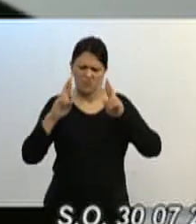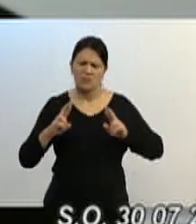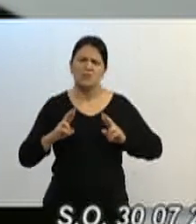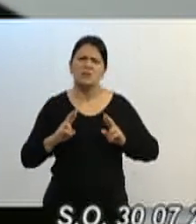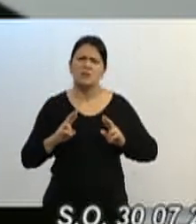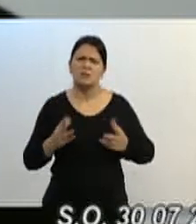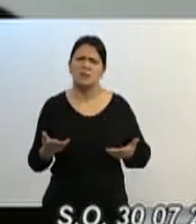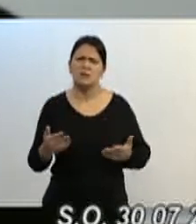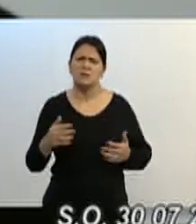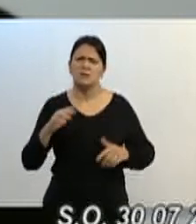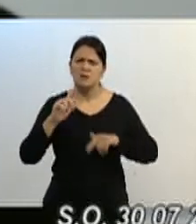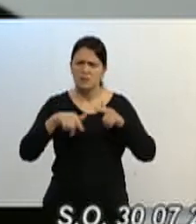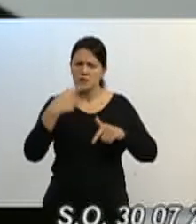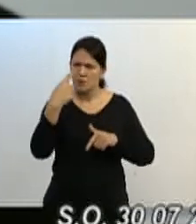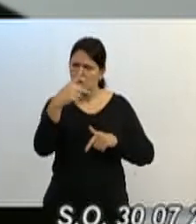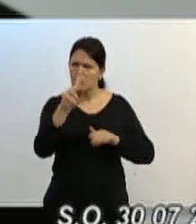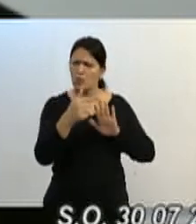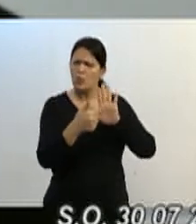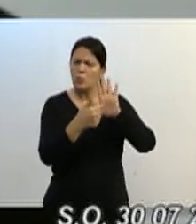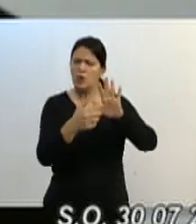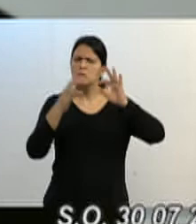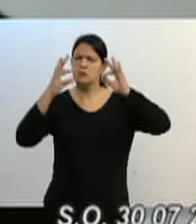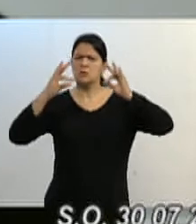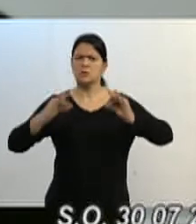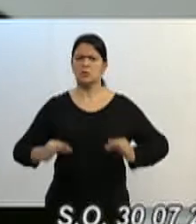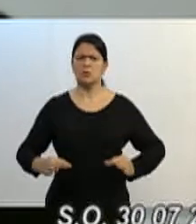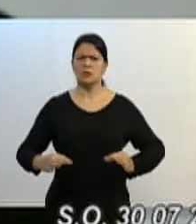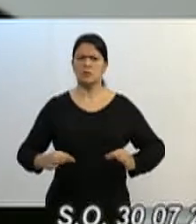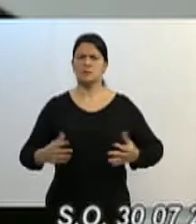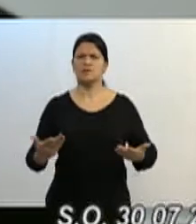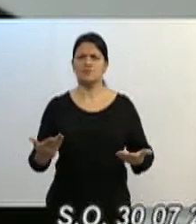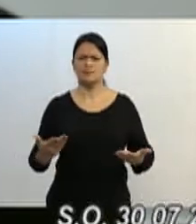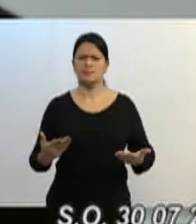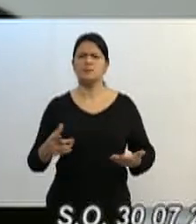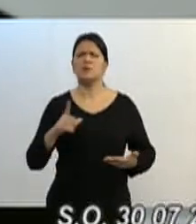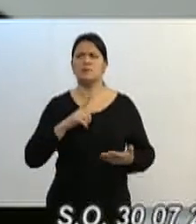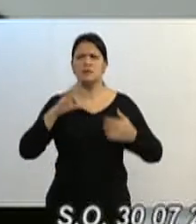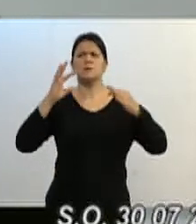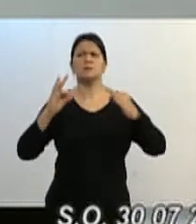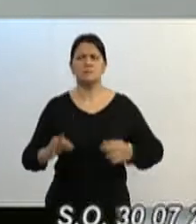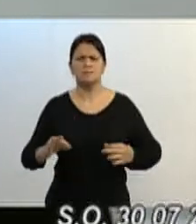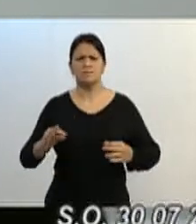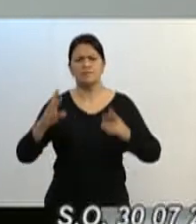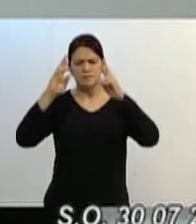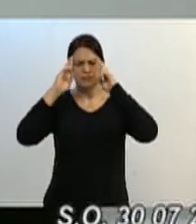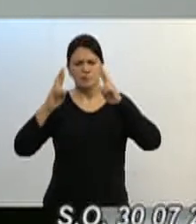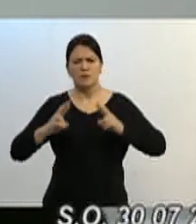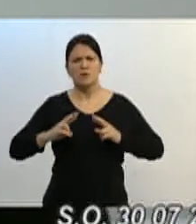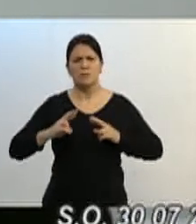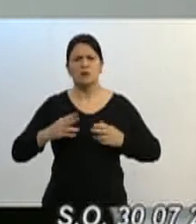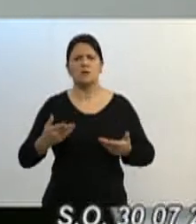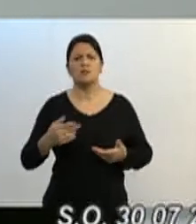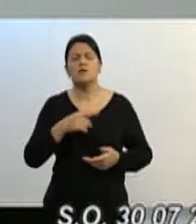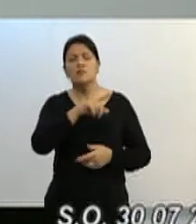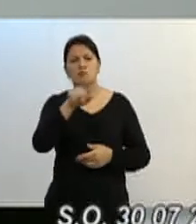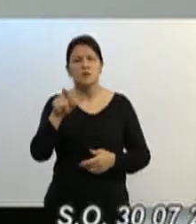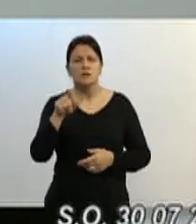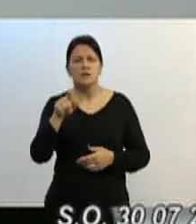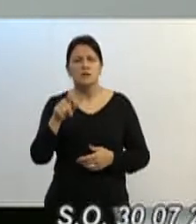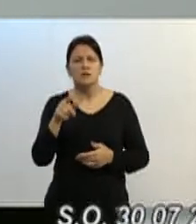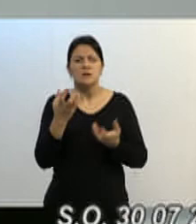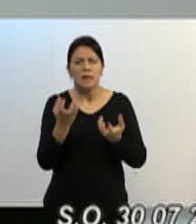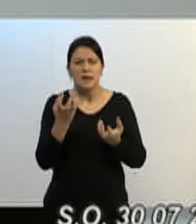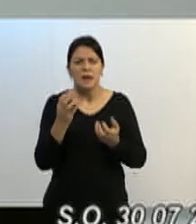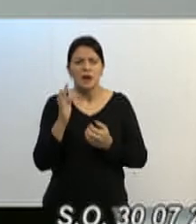trabalhem, mostrem o seu trabalho dignamente, que terão com certeza o nosso respeito, que vocês, pré-candidatos, fazem o partido,